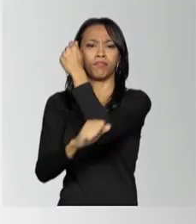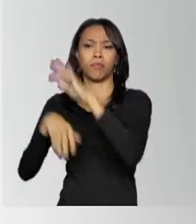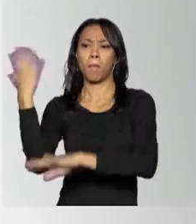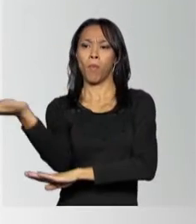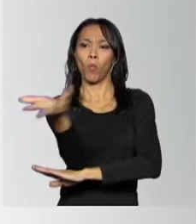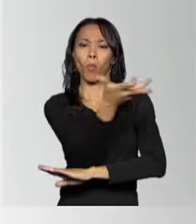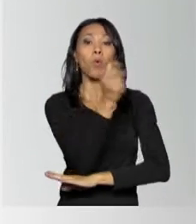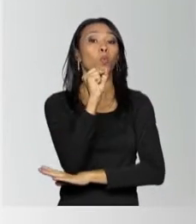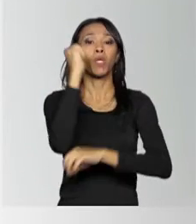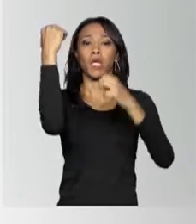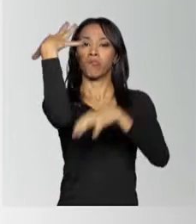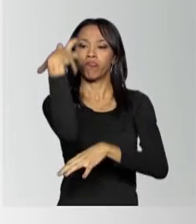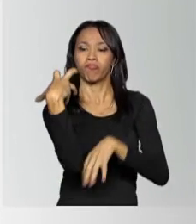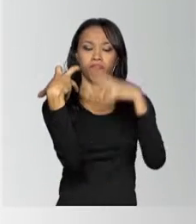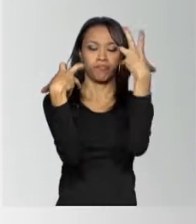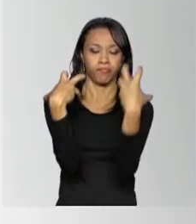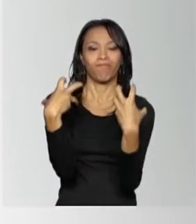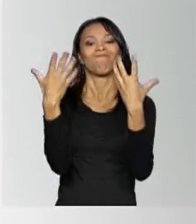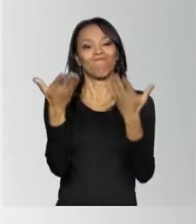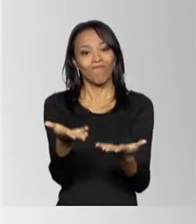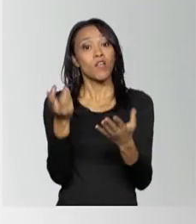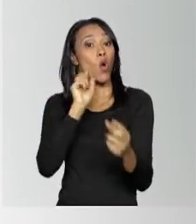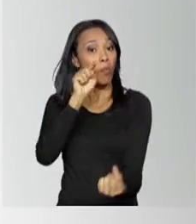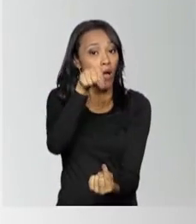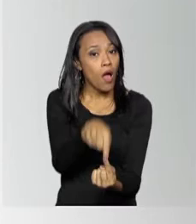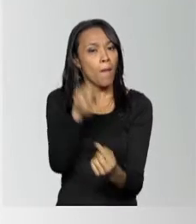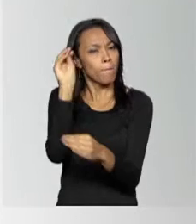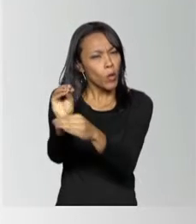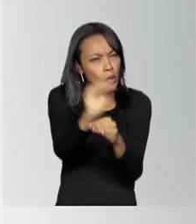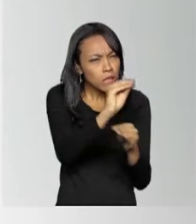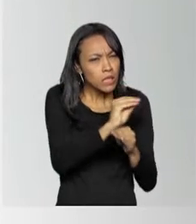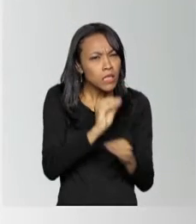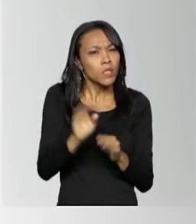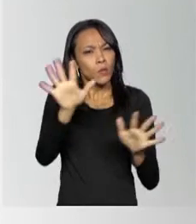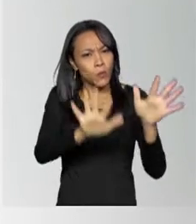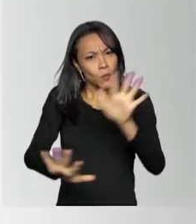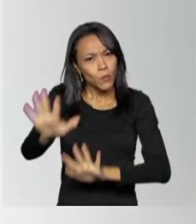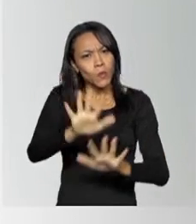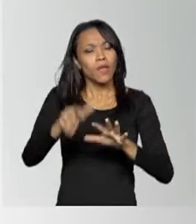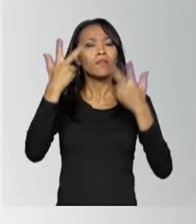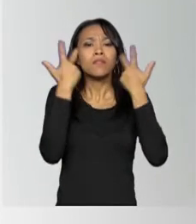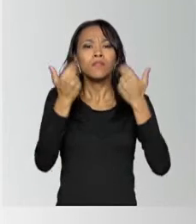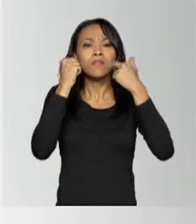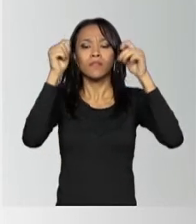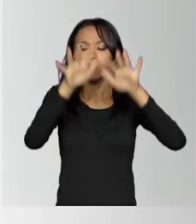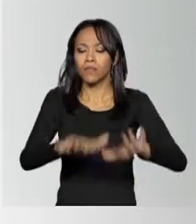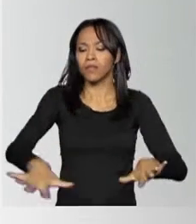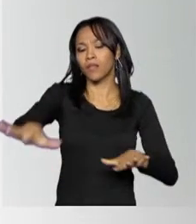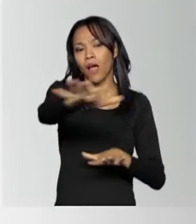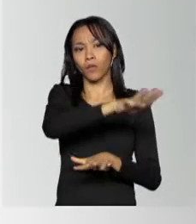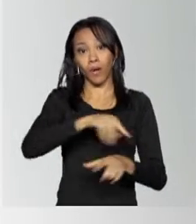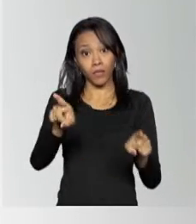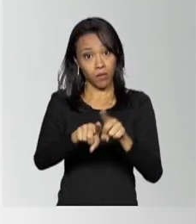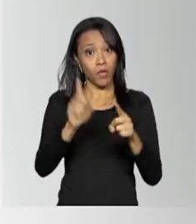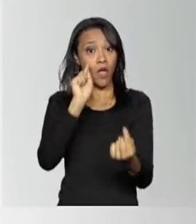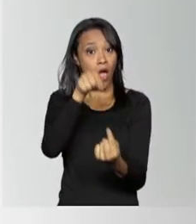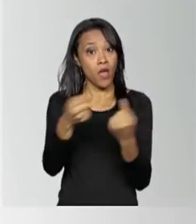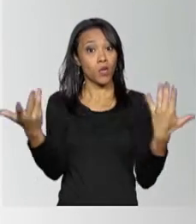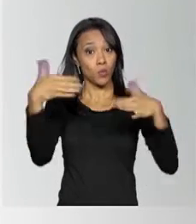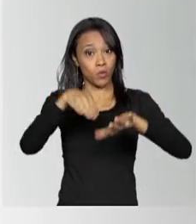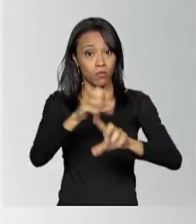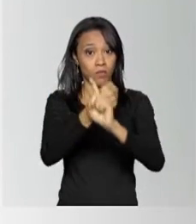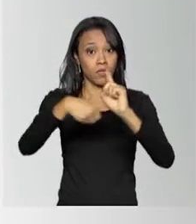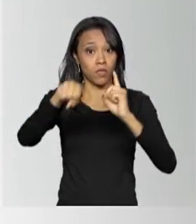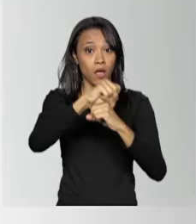do bioma cerrado e que promovam a proteção, a conservação dos recursos naturais e a inclusão social. O